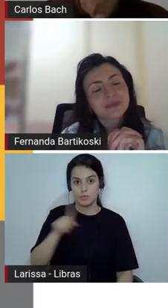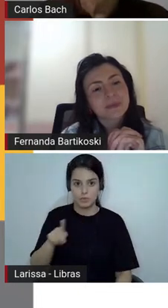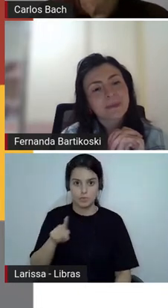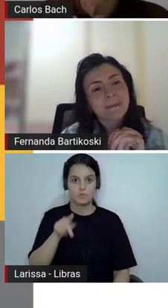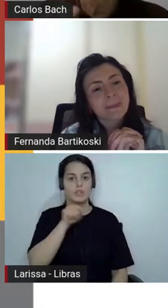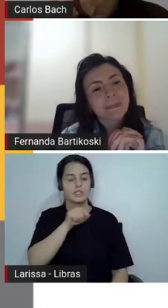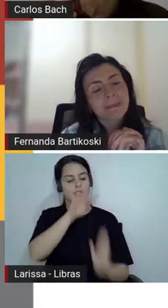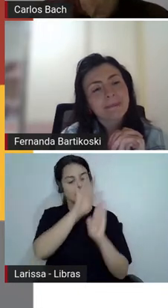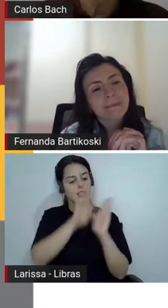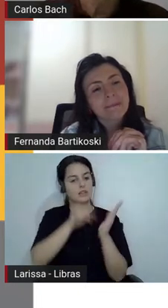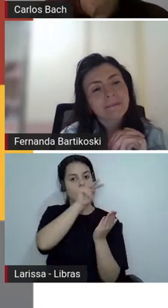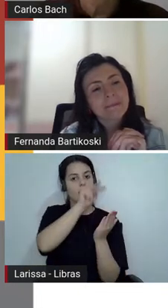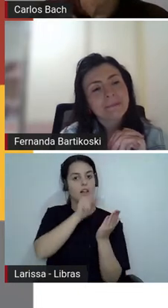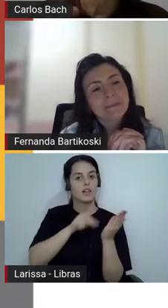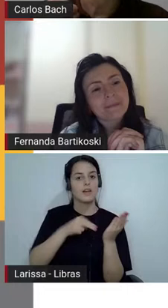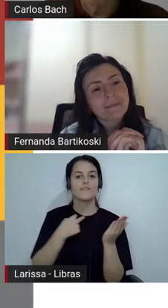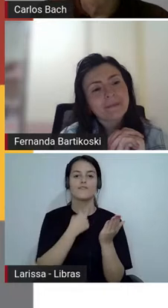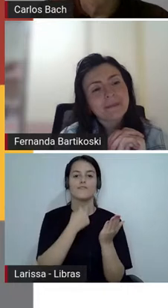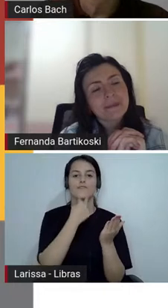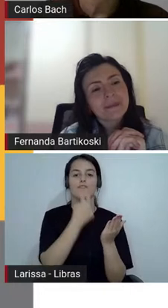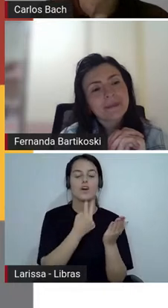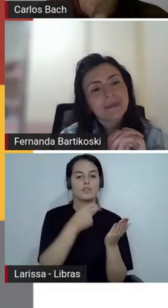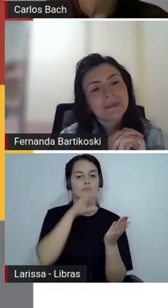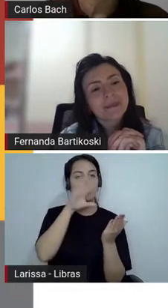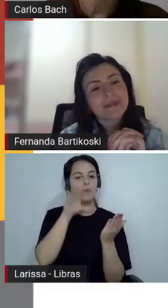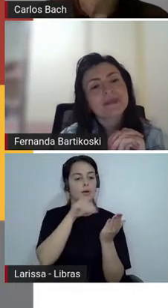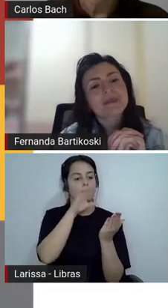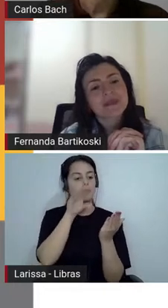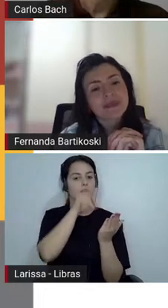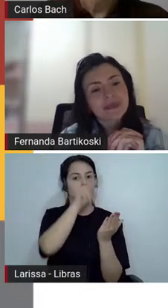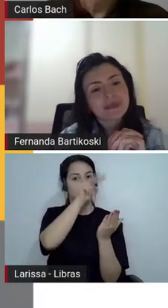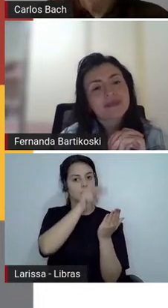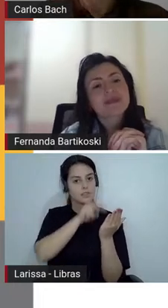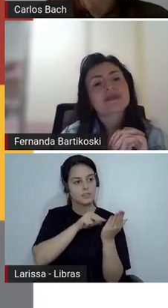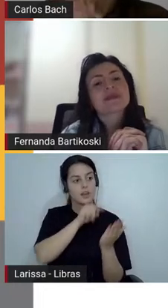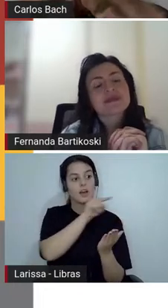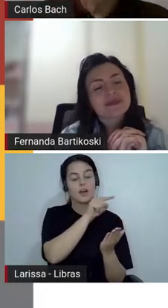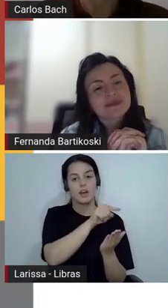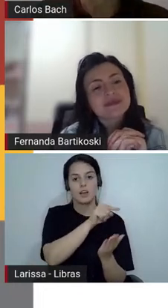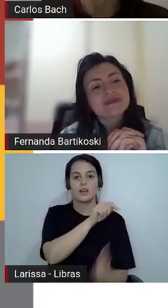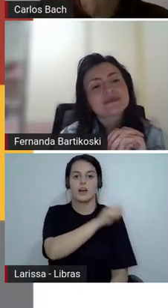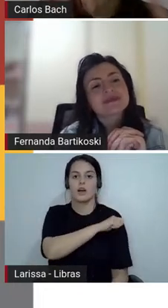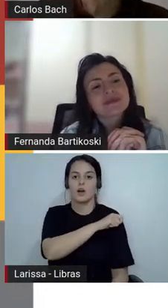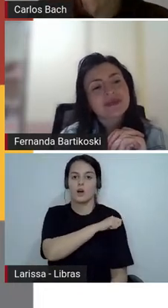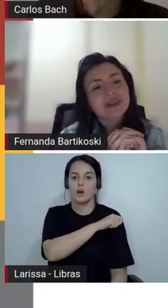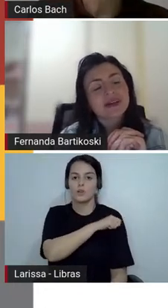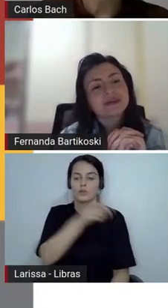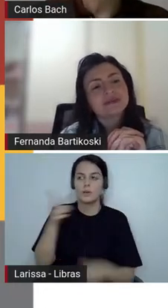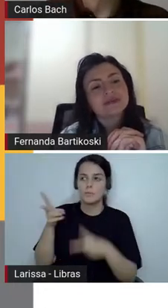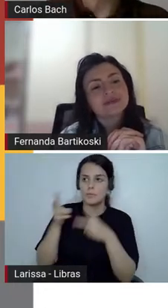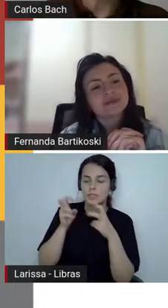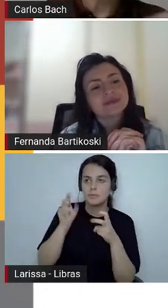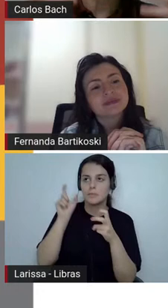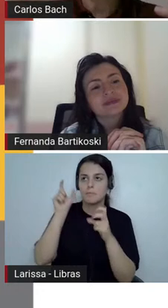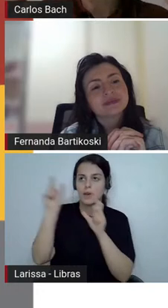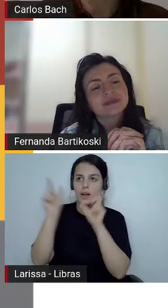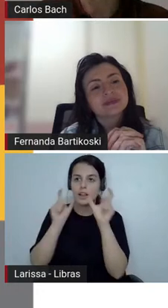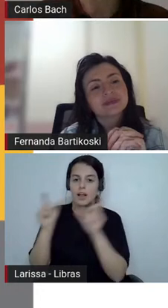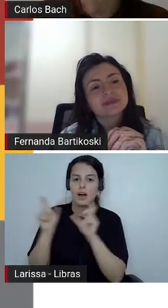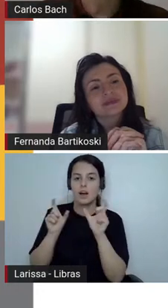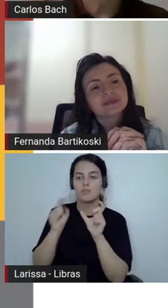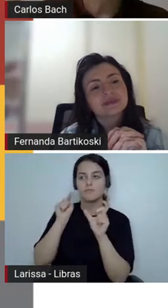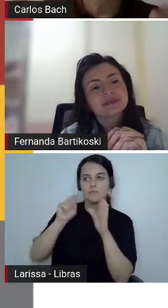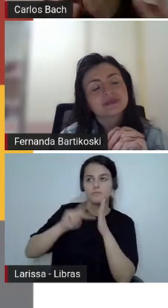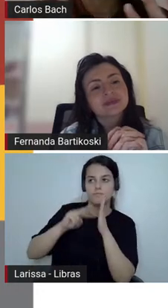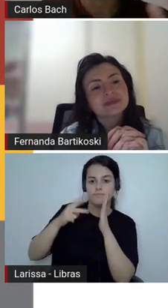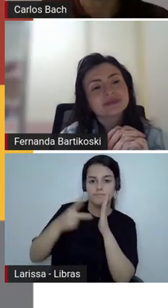para eles perceberem todas essas nuances do texto literário mas pode ser que vocês dizem não eu prefiro que os alunos leiam eles